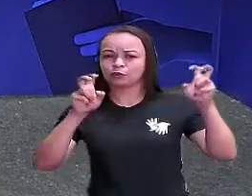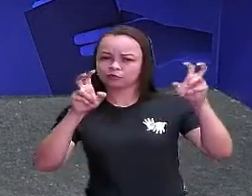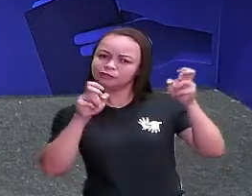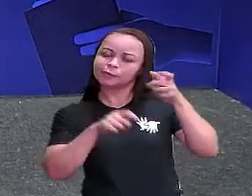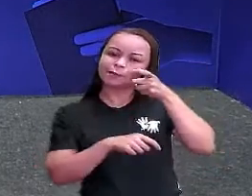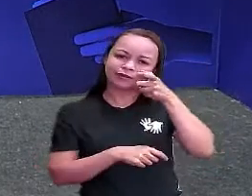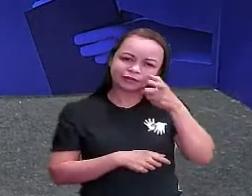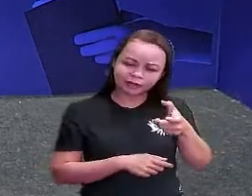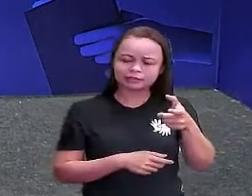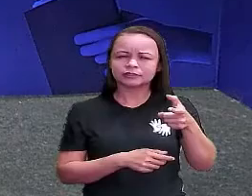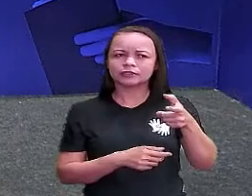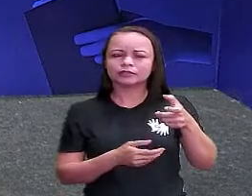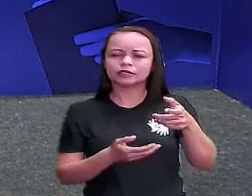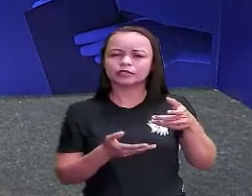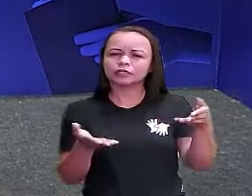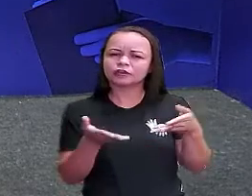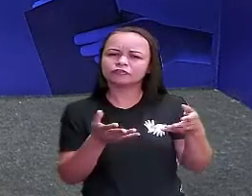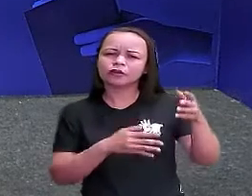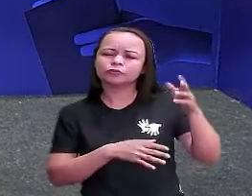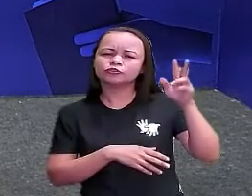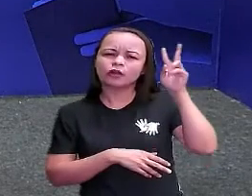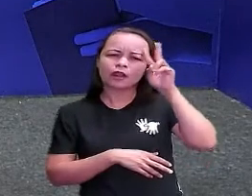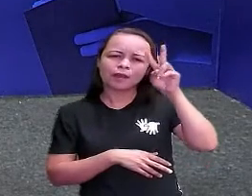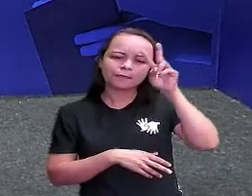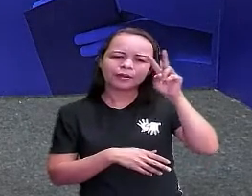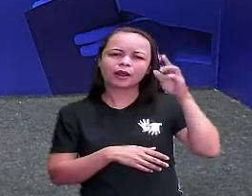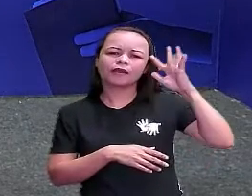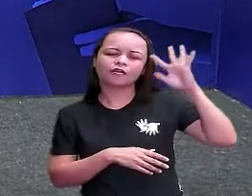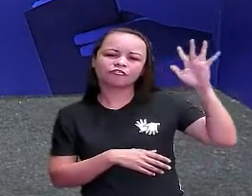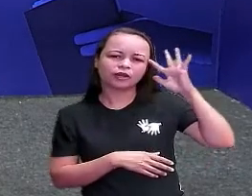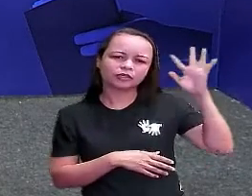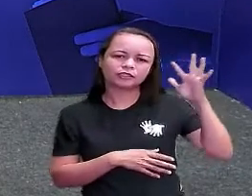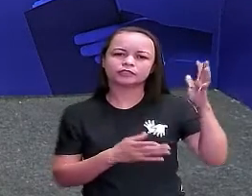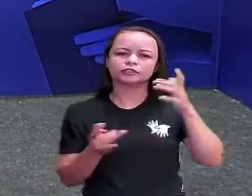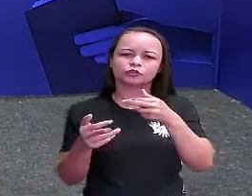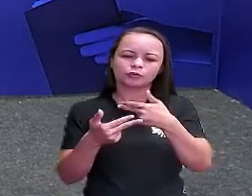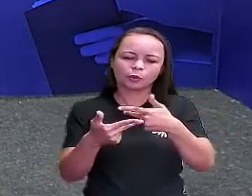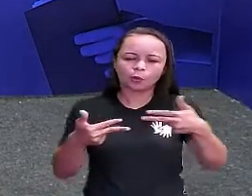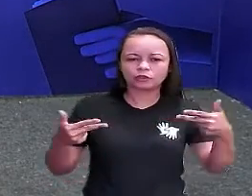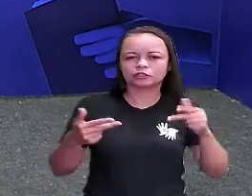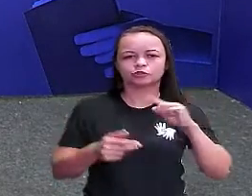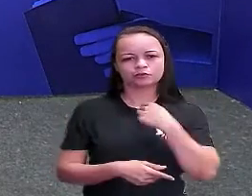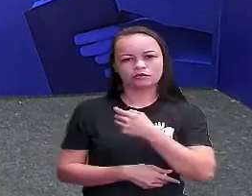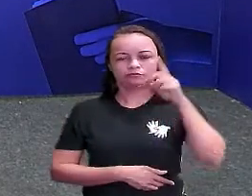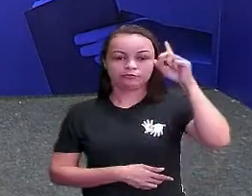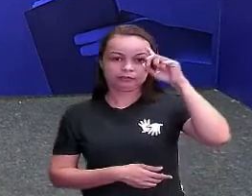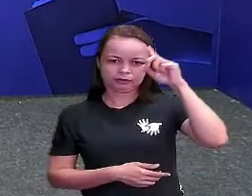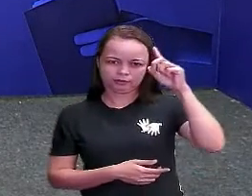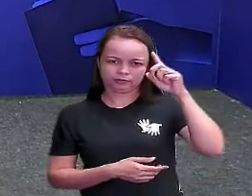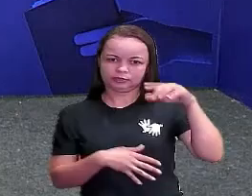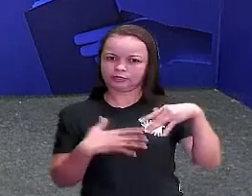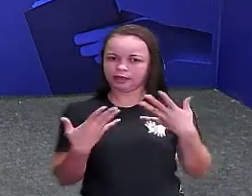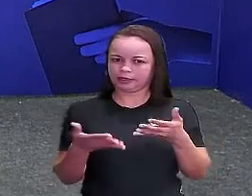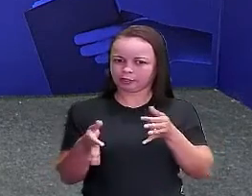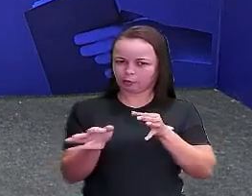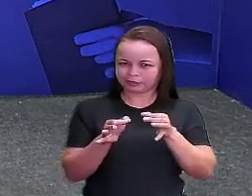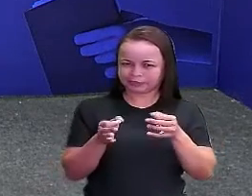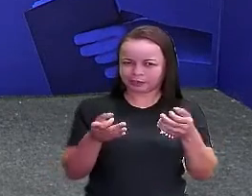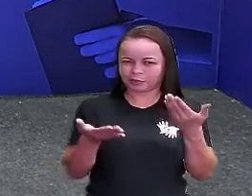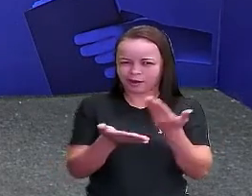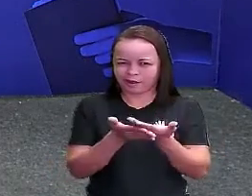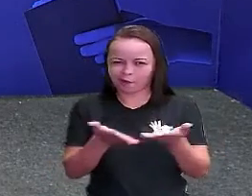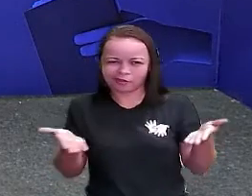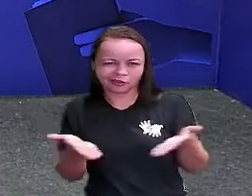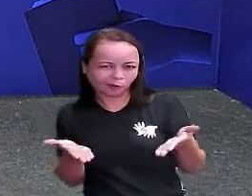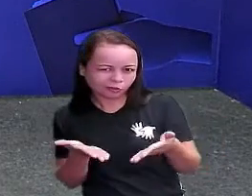refletir e lembrar sobre algumas coisas do nosso dia a dia E aí, está preparado para a nossa aula de hoje? Está empolgado?